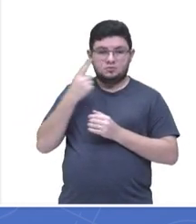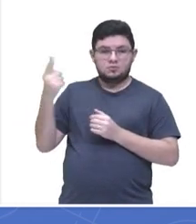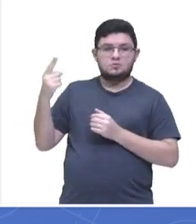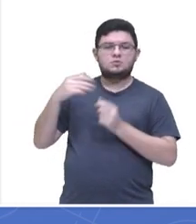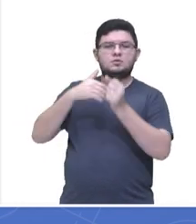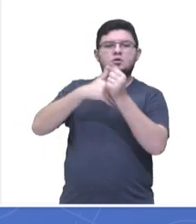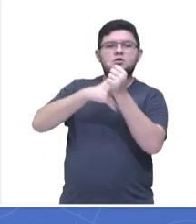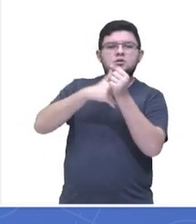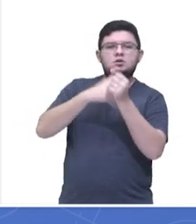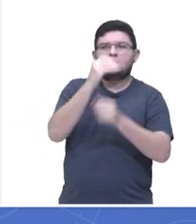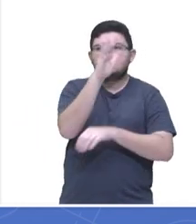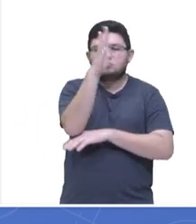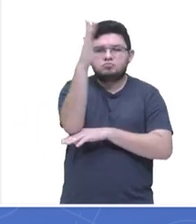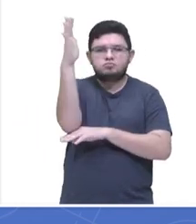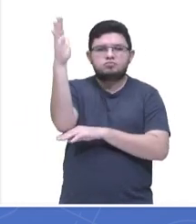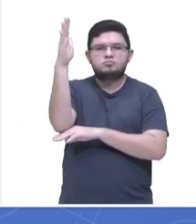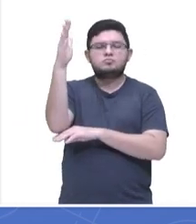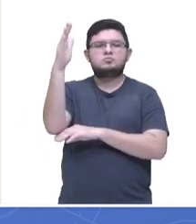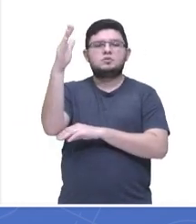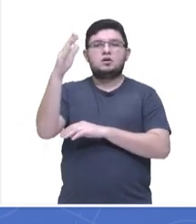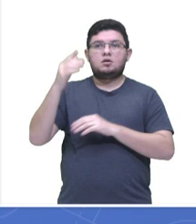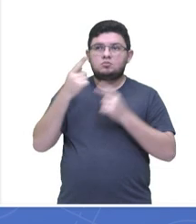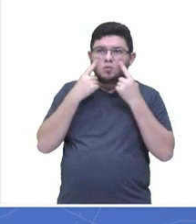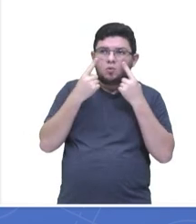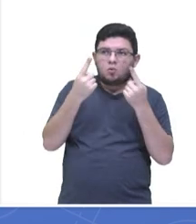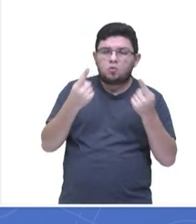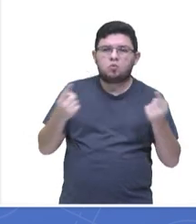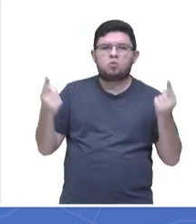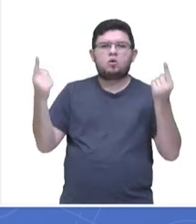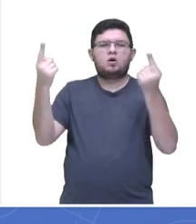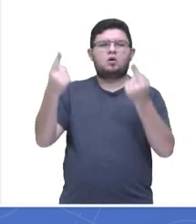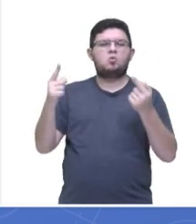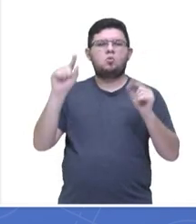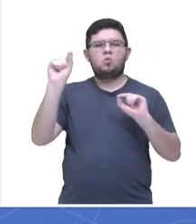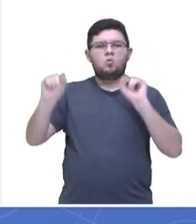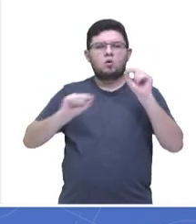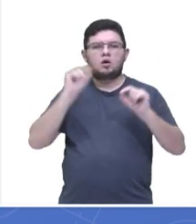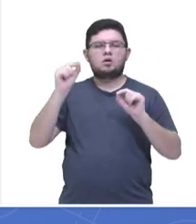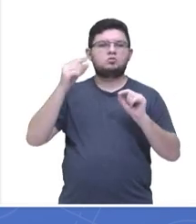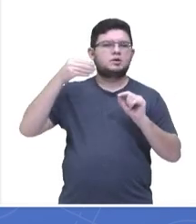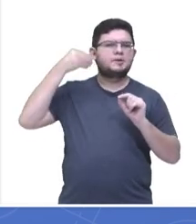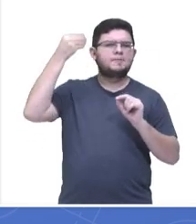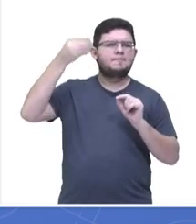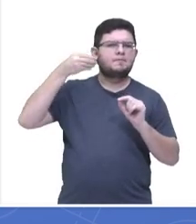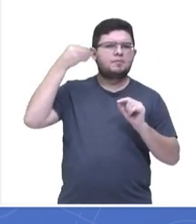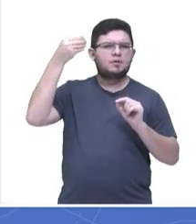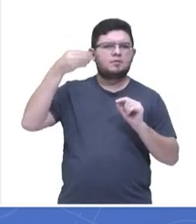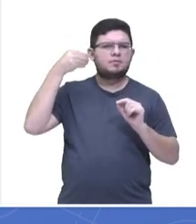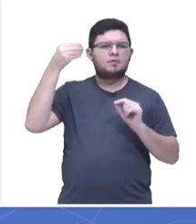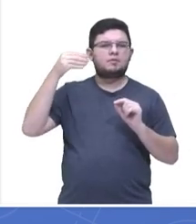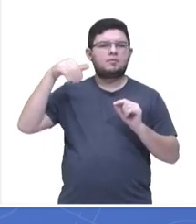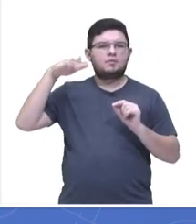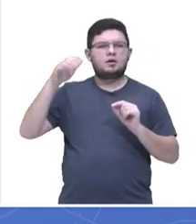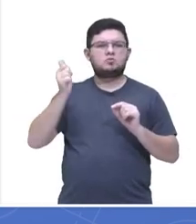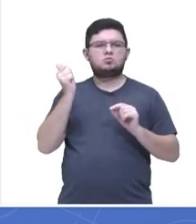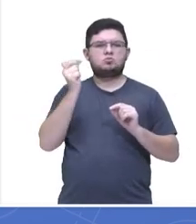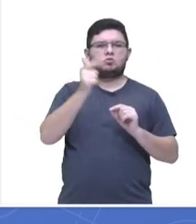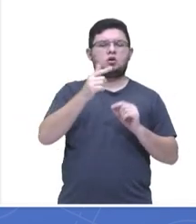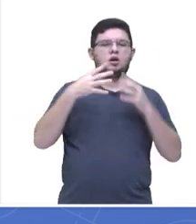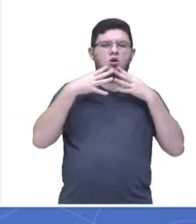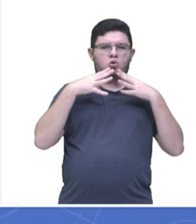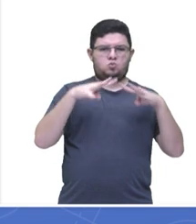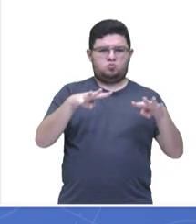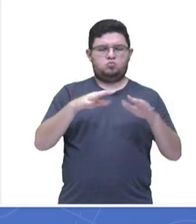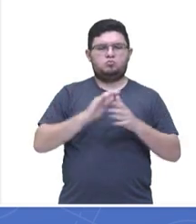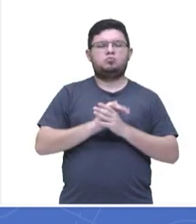natureza se revelam mais sob a tortura dos experimentos do que no seu curso natural. E